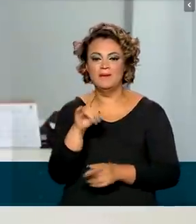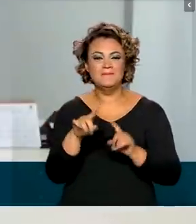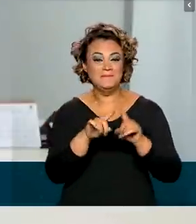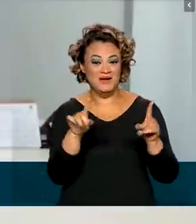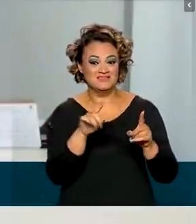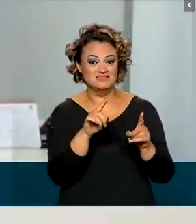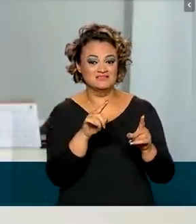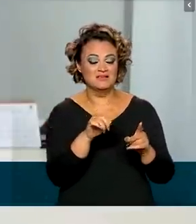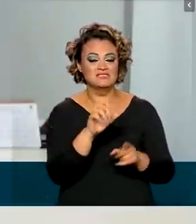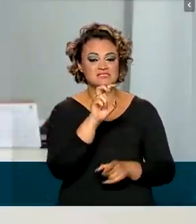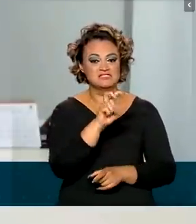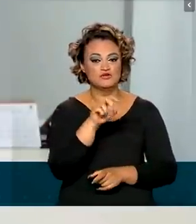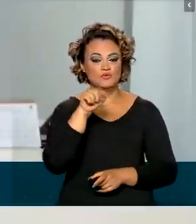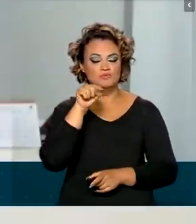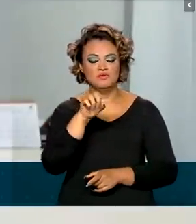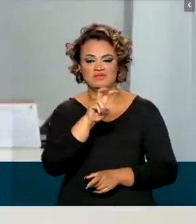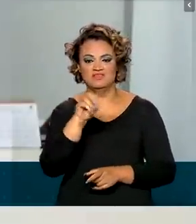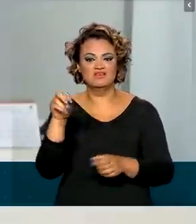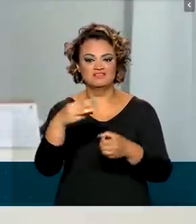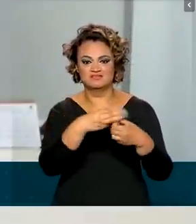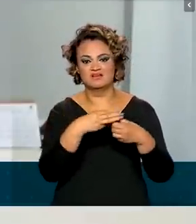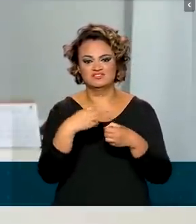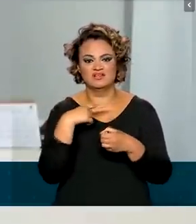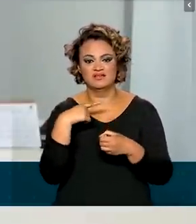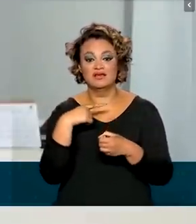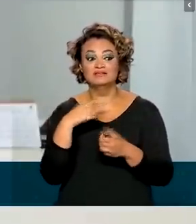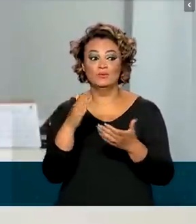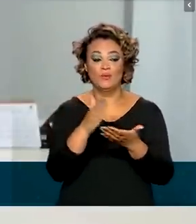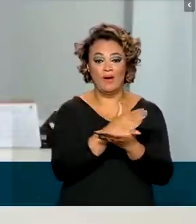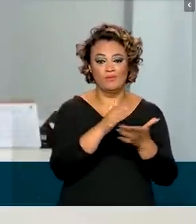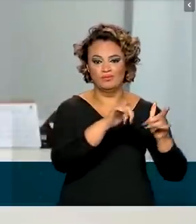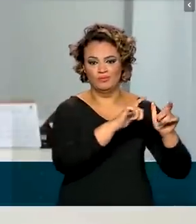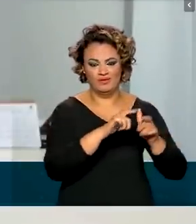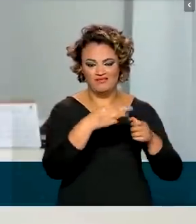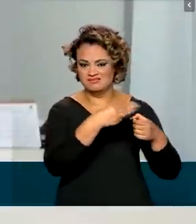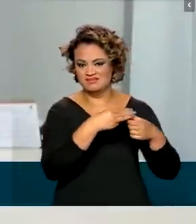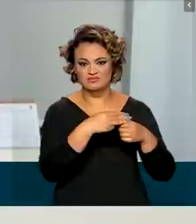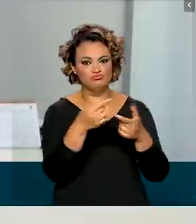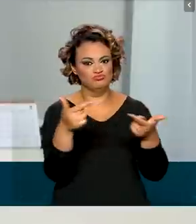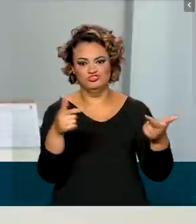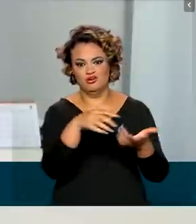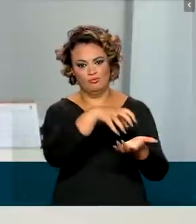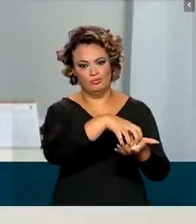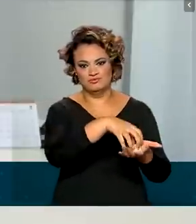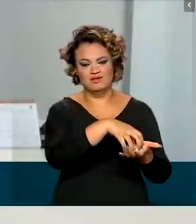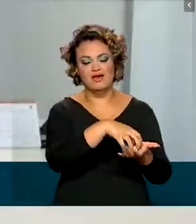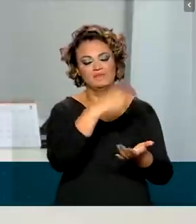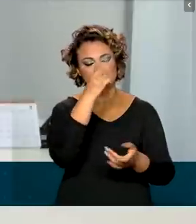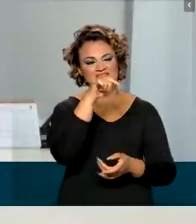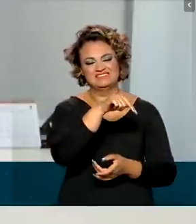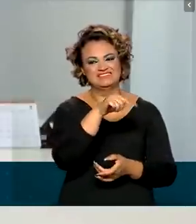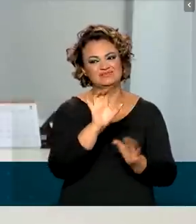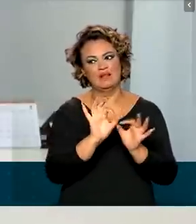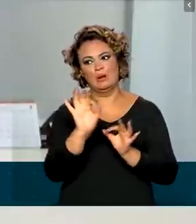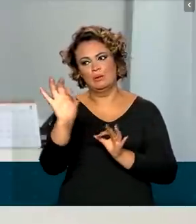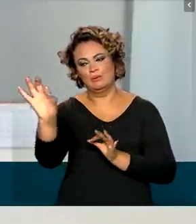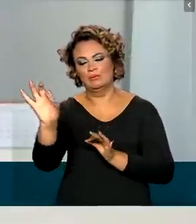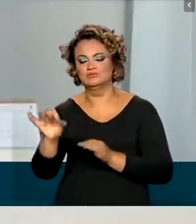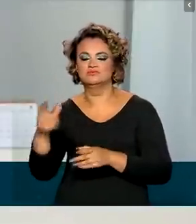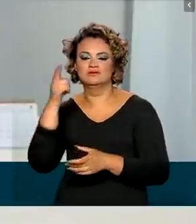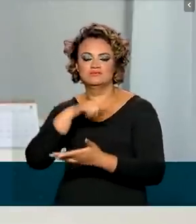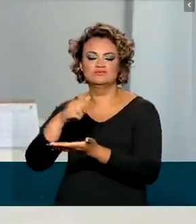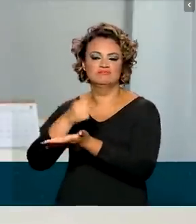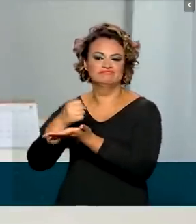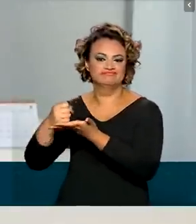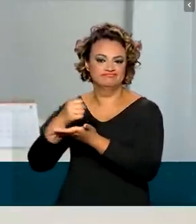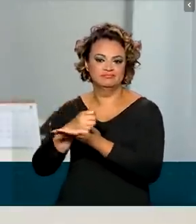.500 municípios. Então, uma série de municípios não tem, nem não tinha nenhum posto, e a pessoa precisava se deslocar para fazer isso